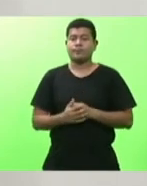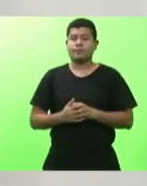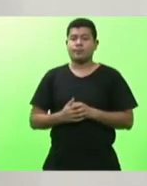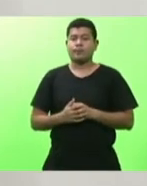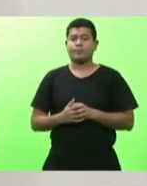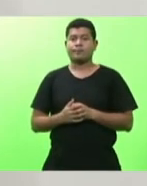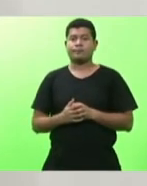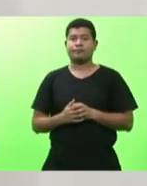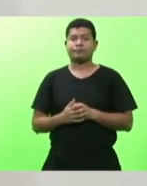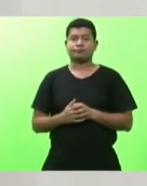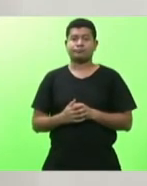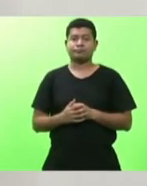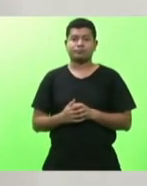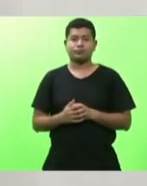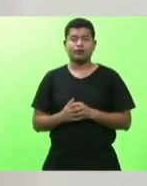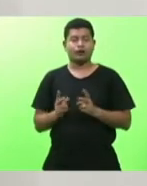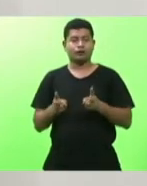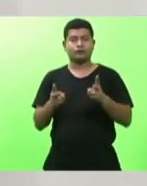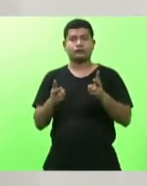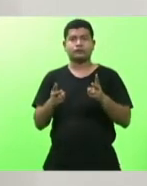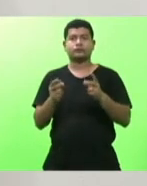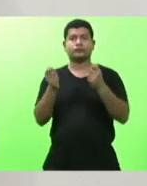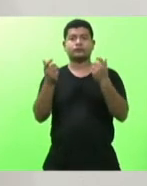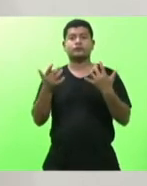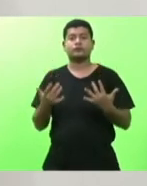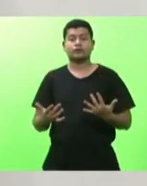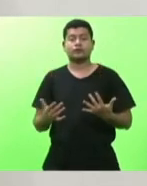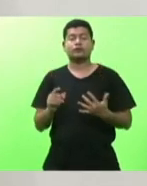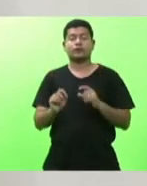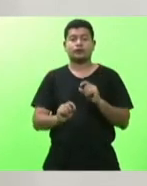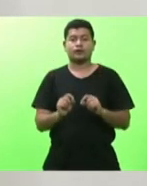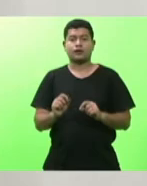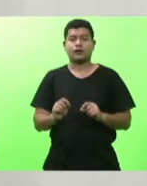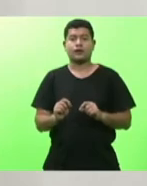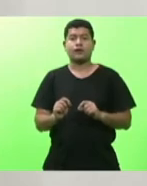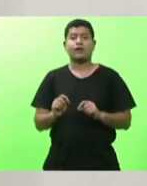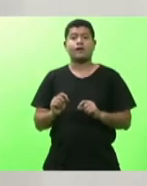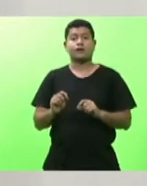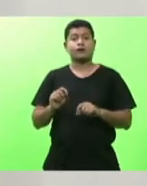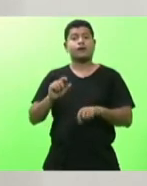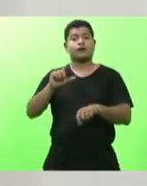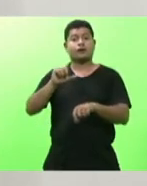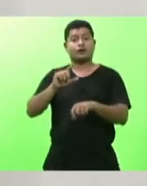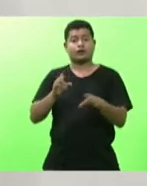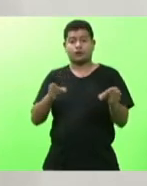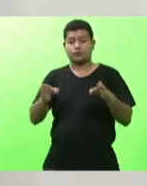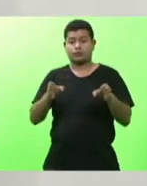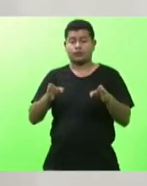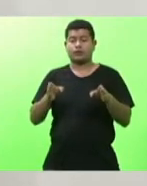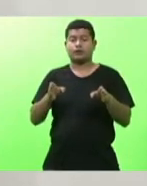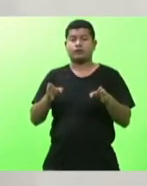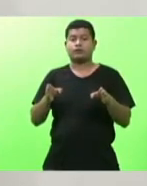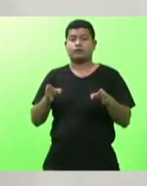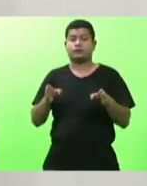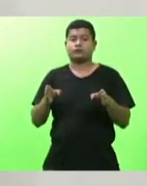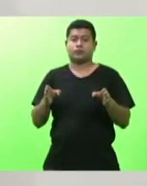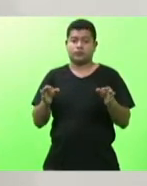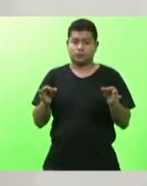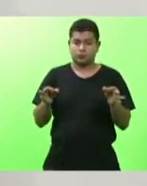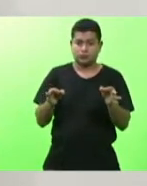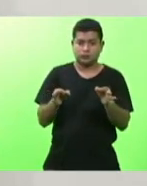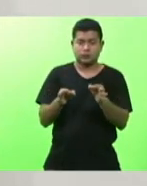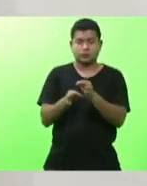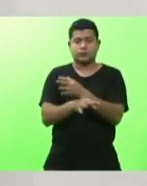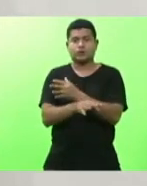dando continuidade e após o prazo de carência para o micro e